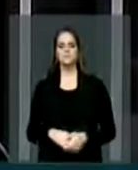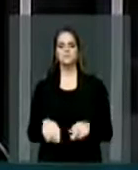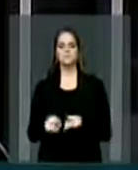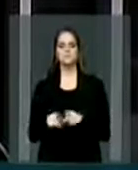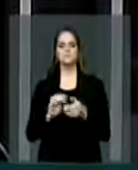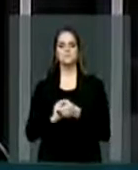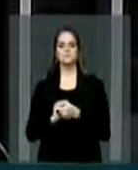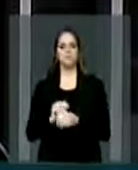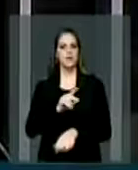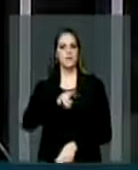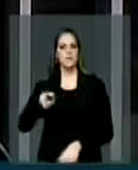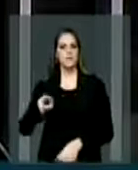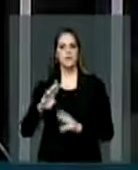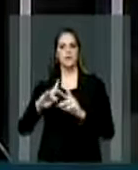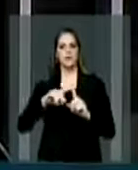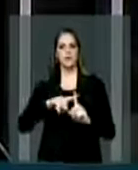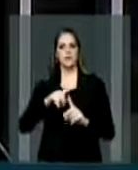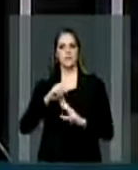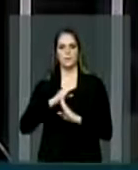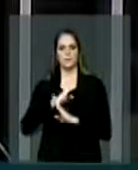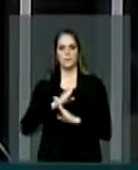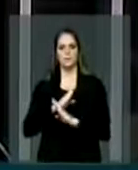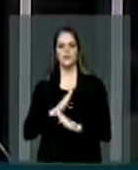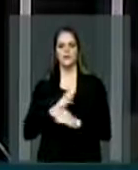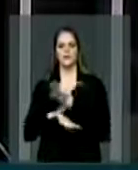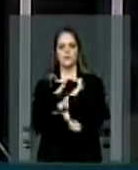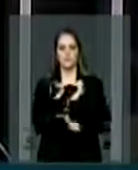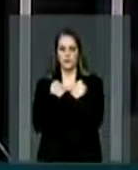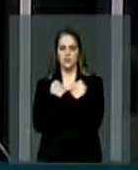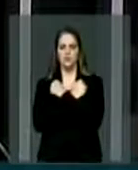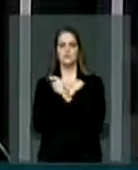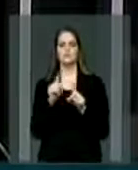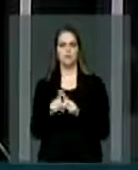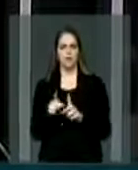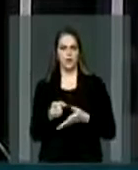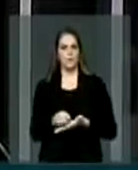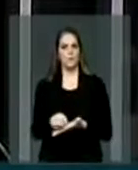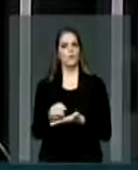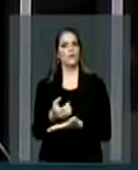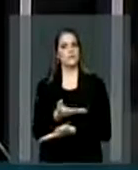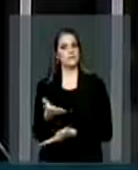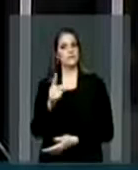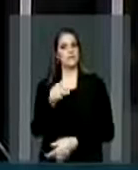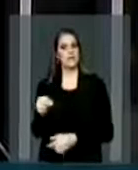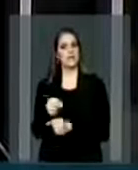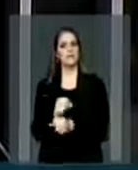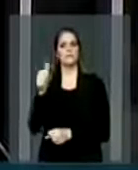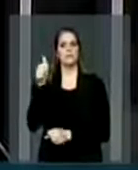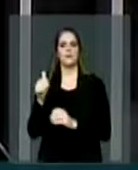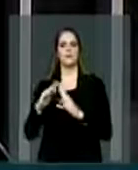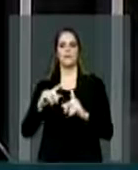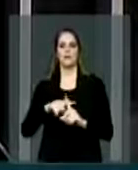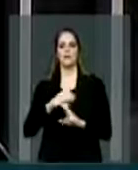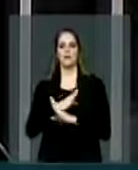todos os irmãos batistas e trago o abraço e o apoio pelo centenário da nossa querida Primeira Igreja